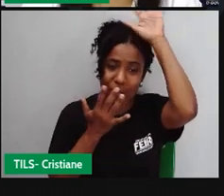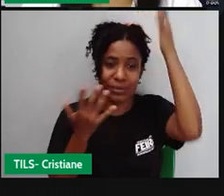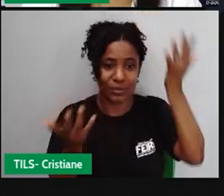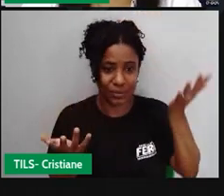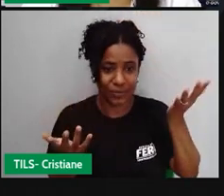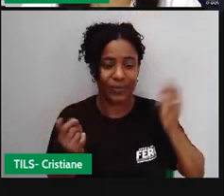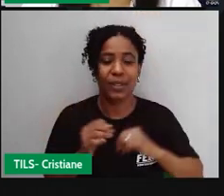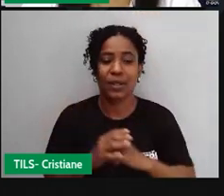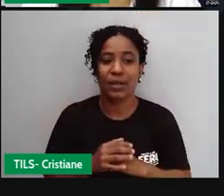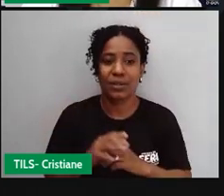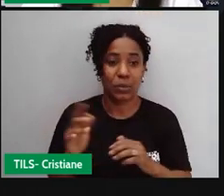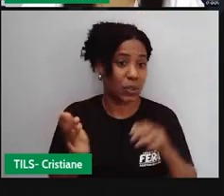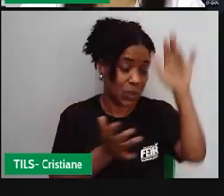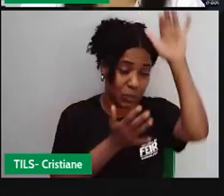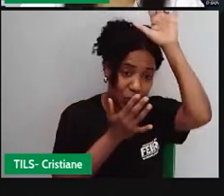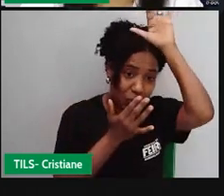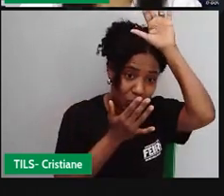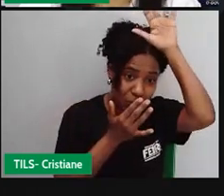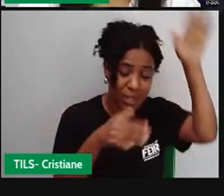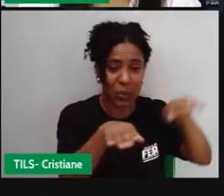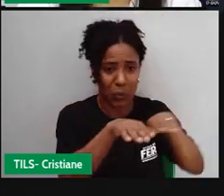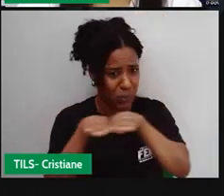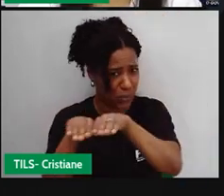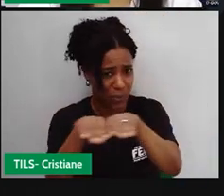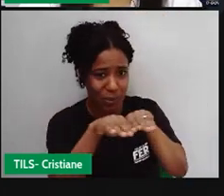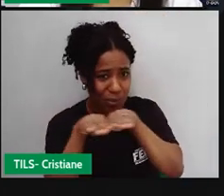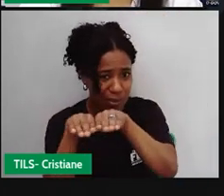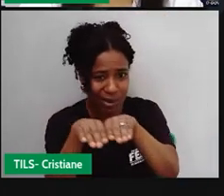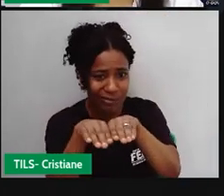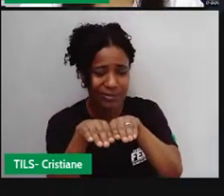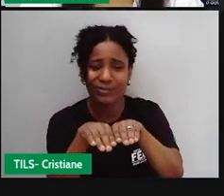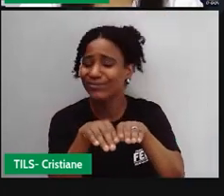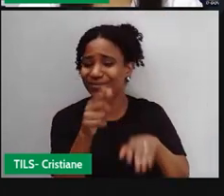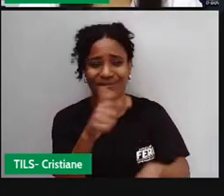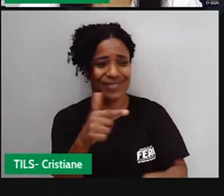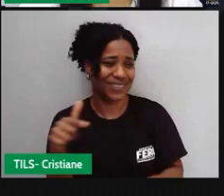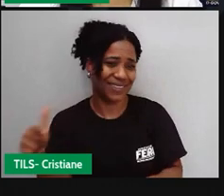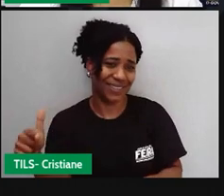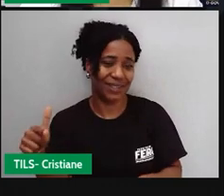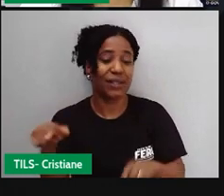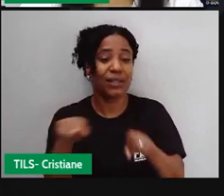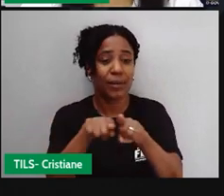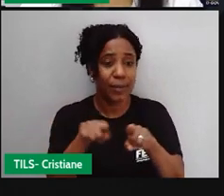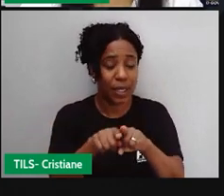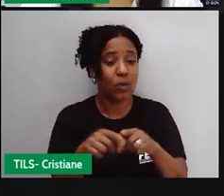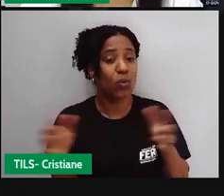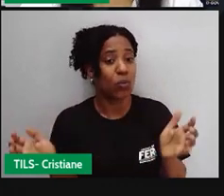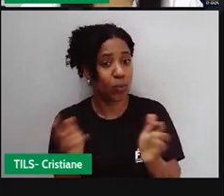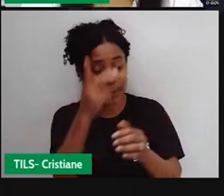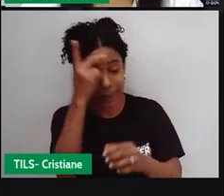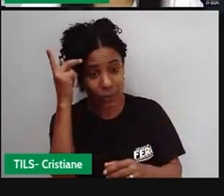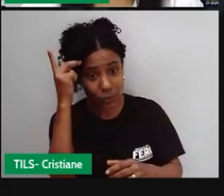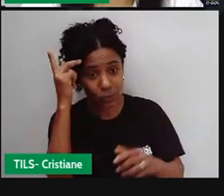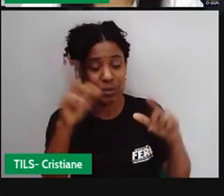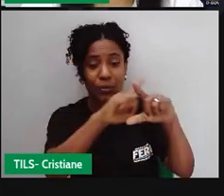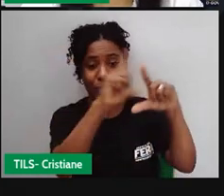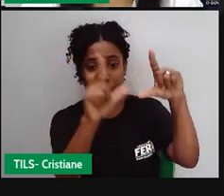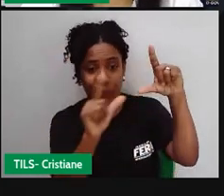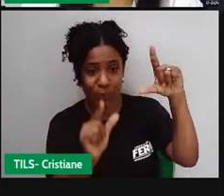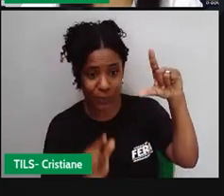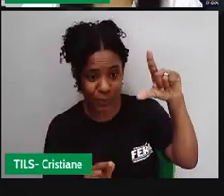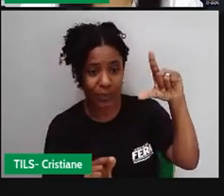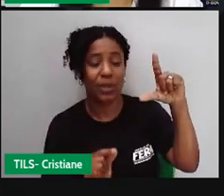indígenas como sendo todos iguais, os grupos também, né? De africanos que chegavam aí para serem